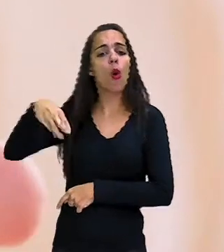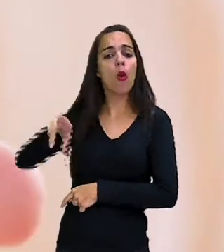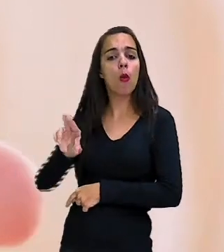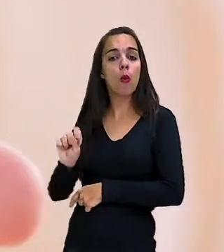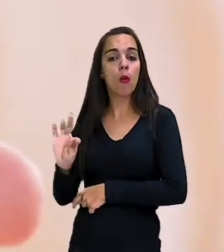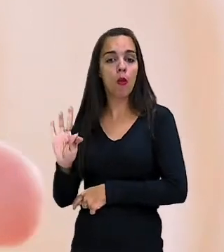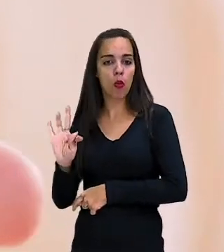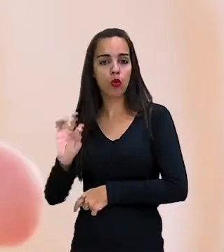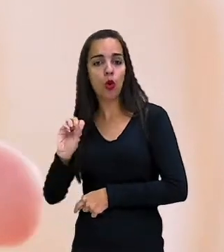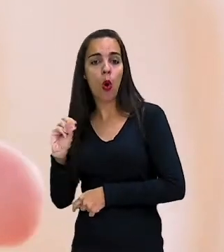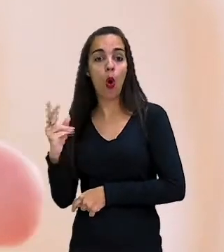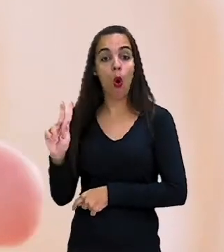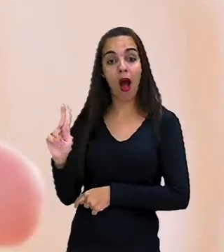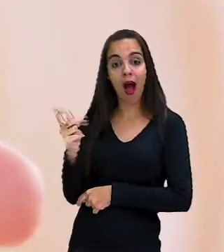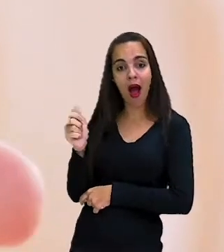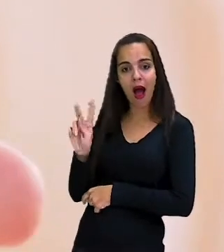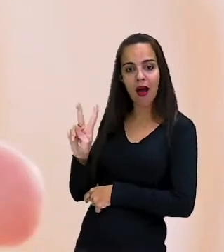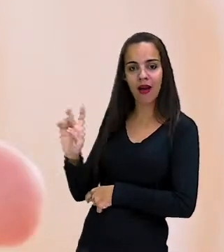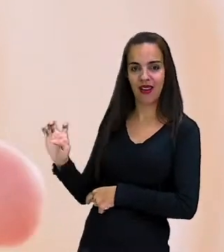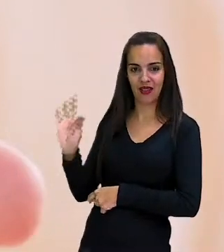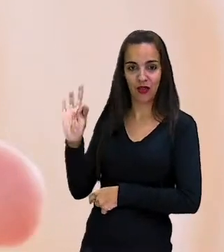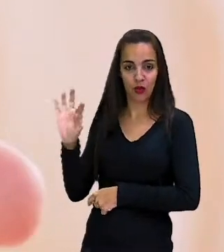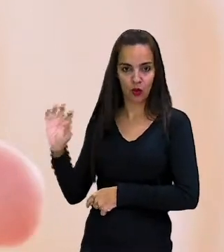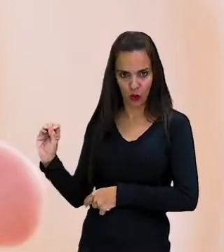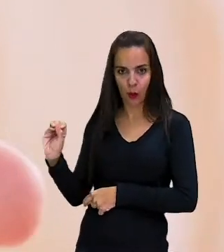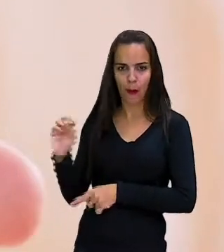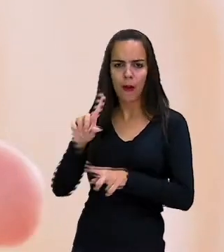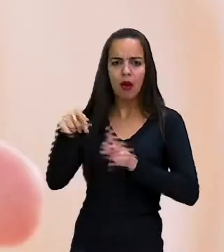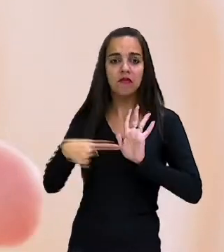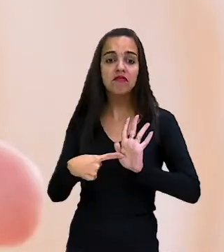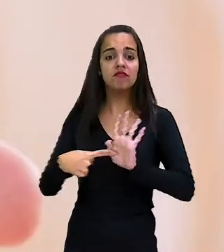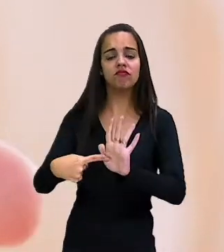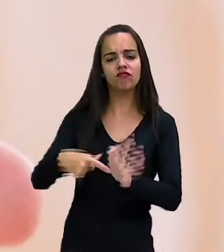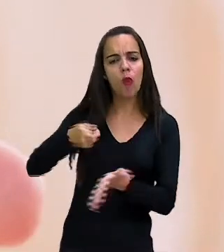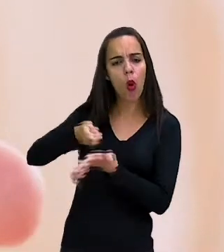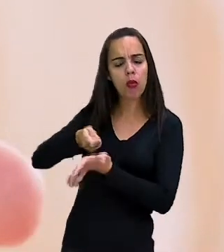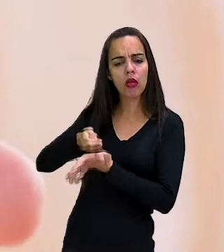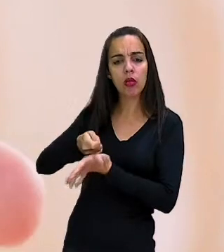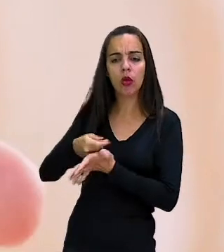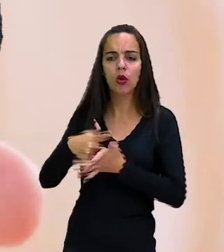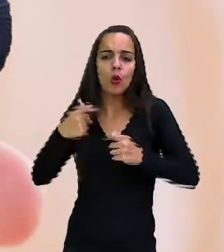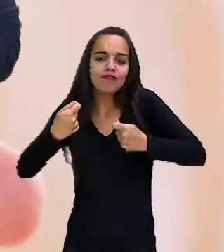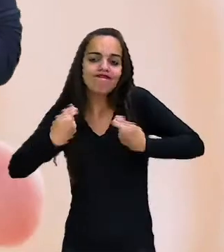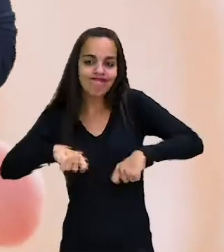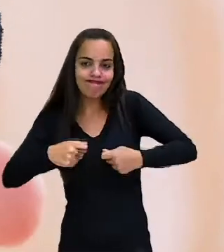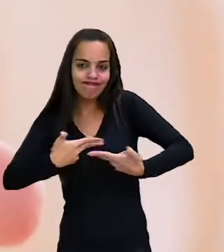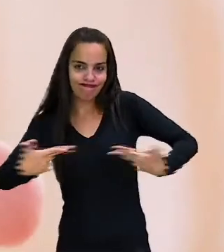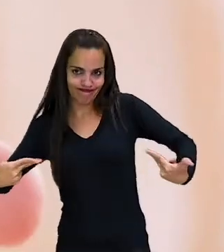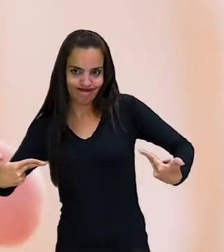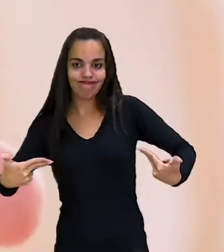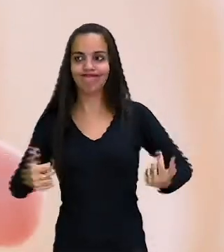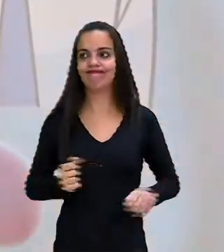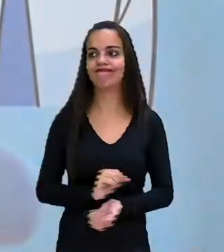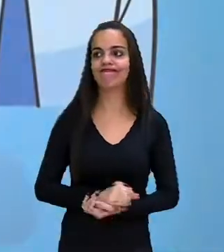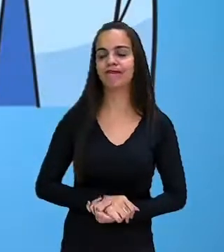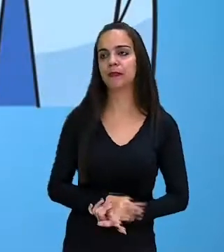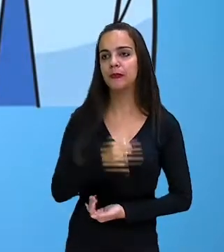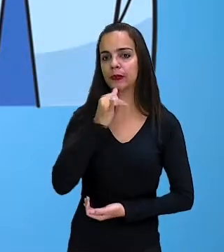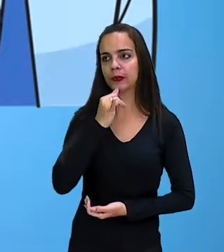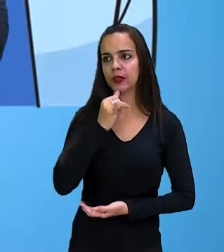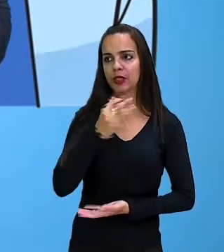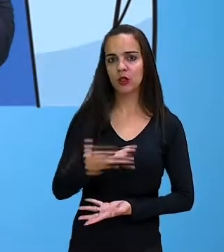obrigatoriedade e necessidade. Observe só, temos aqui,